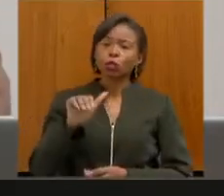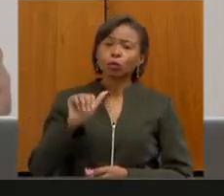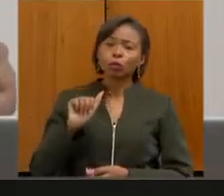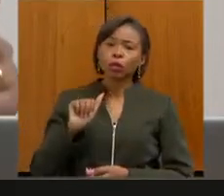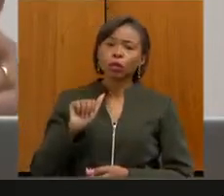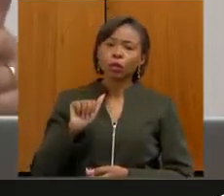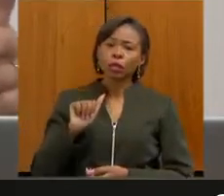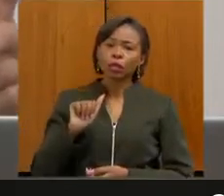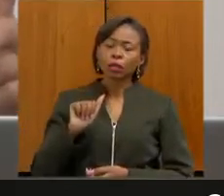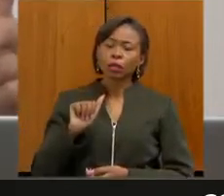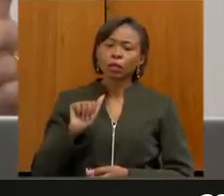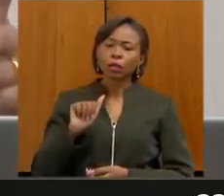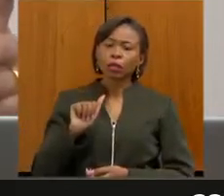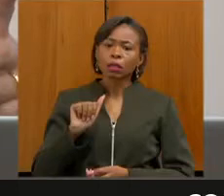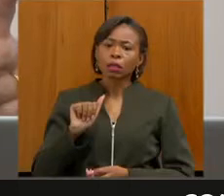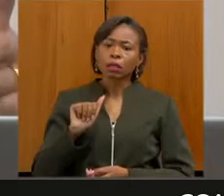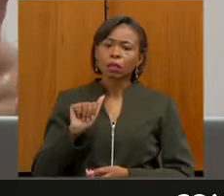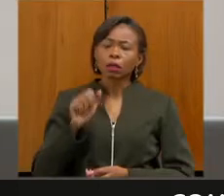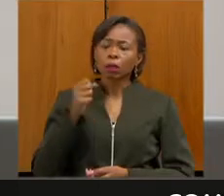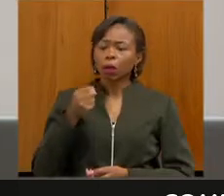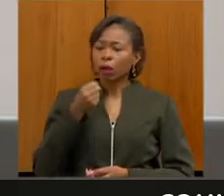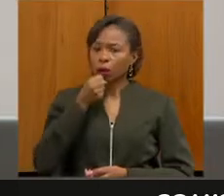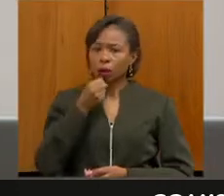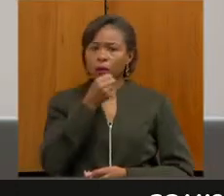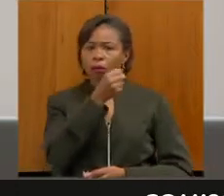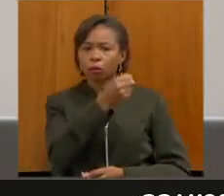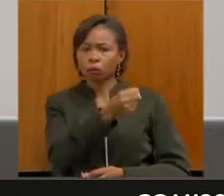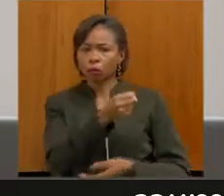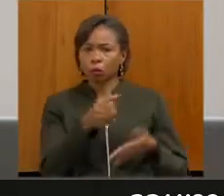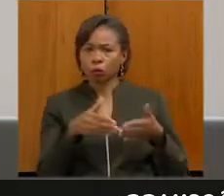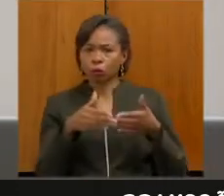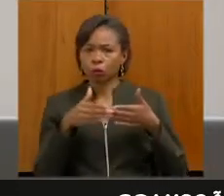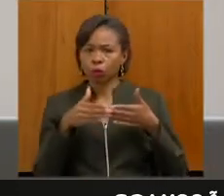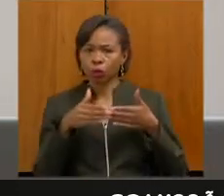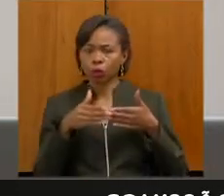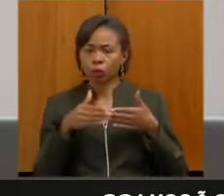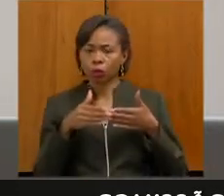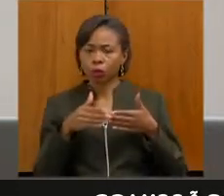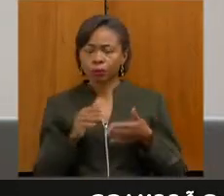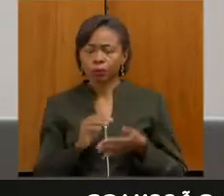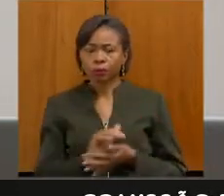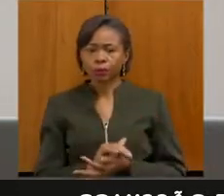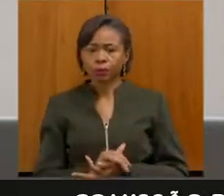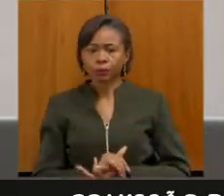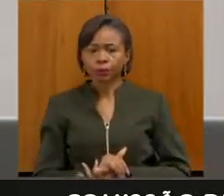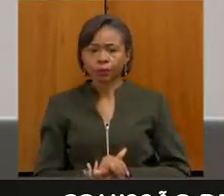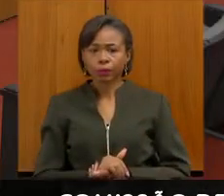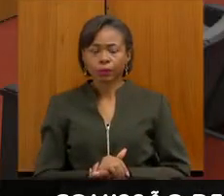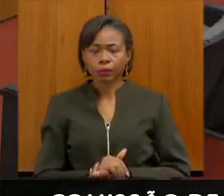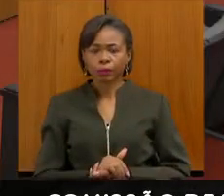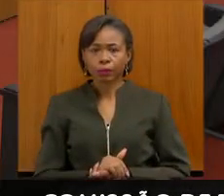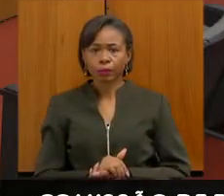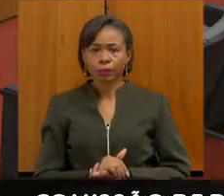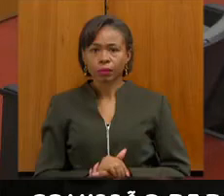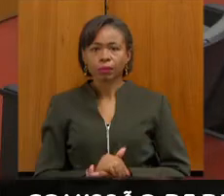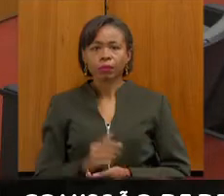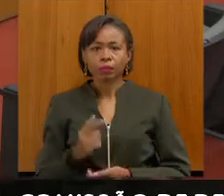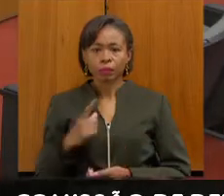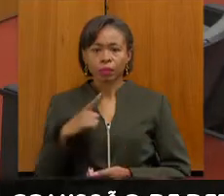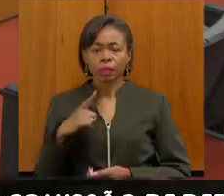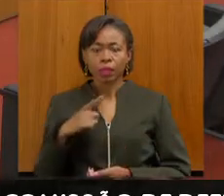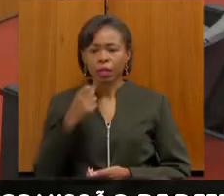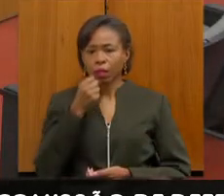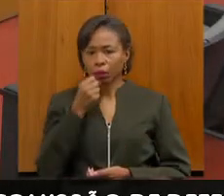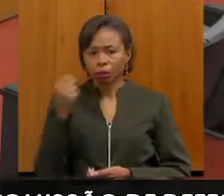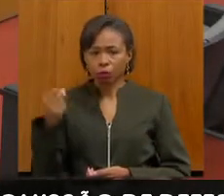assessoria já puder levar o microfone. Acho que tem um microfone sem fio aí, não tem? Tem o sem fio, aí a